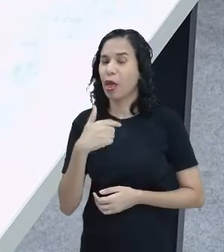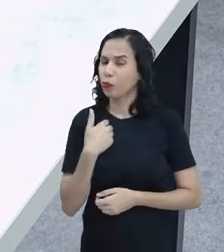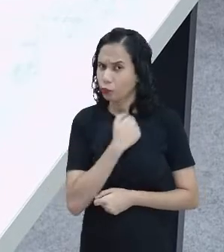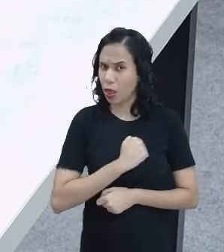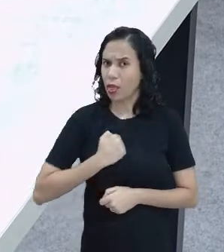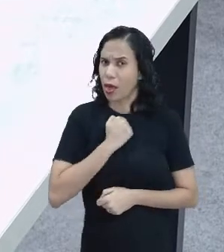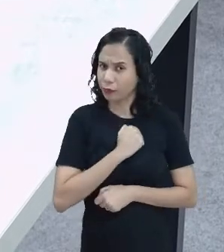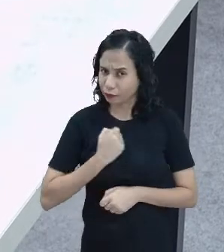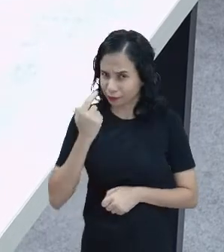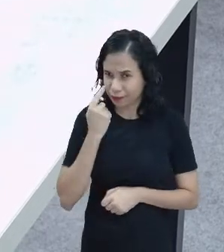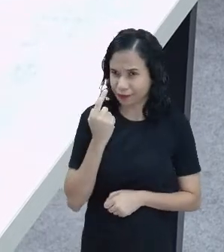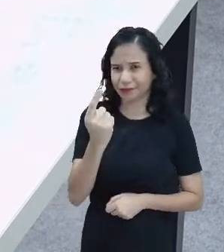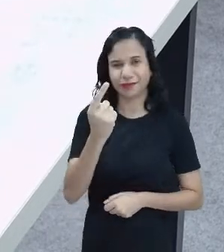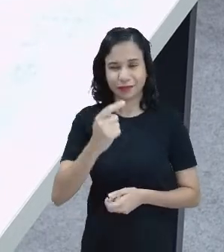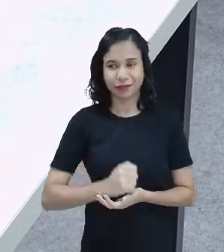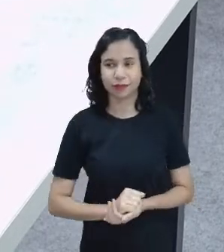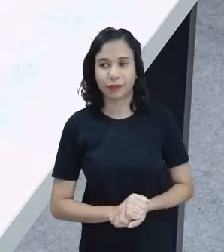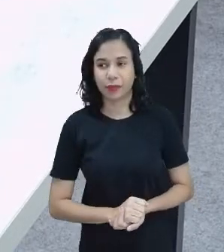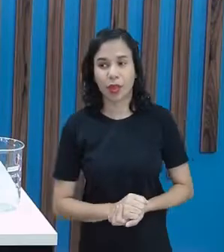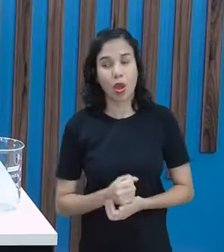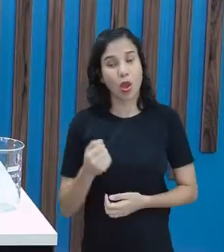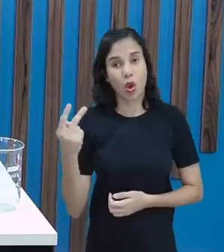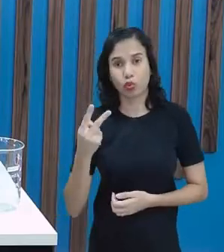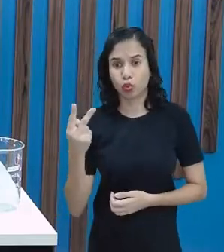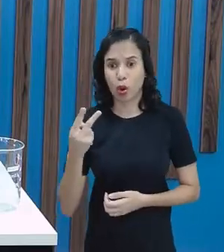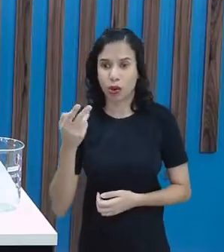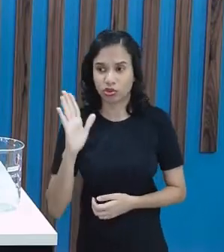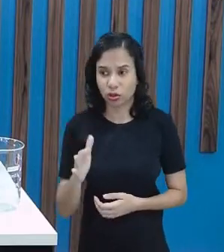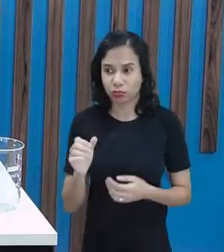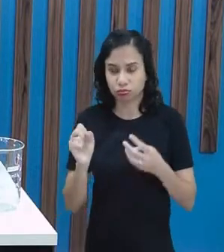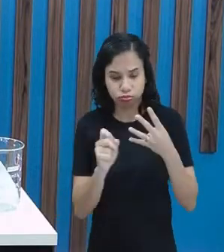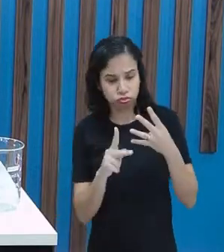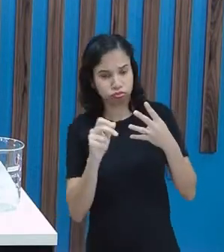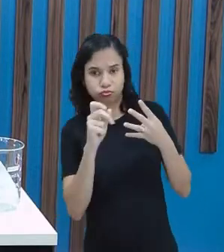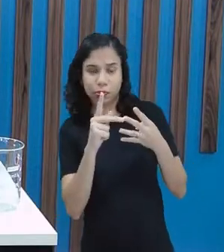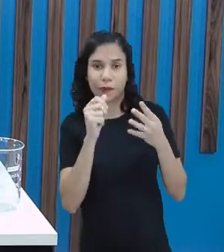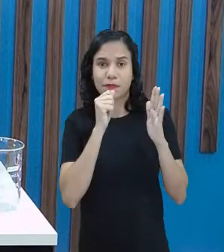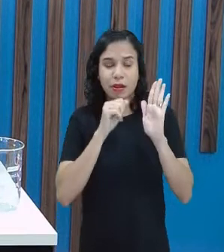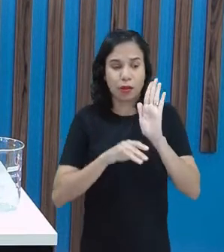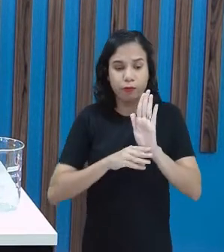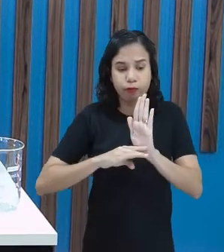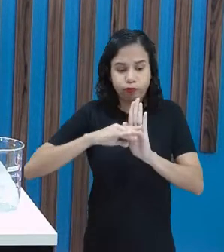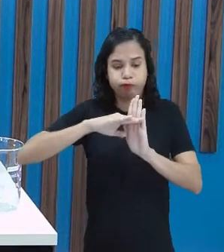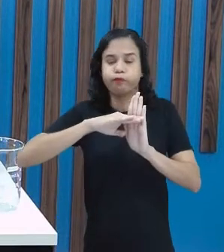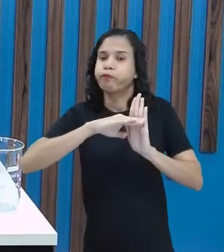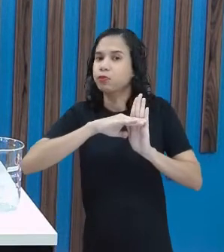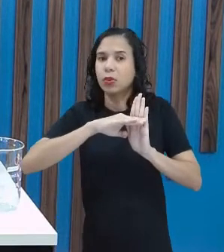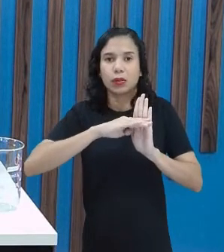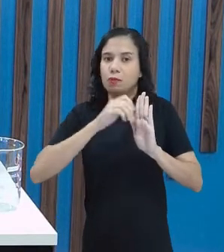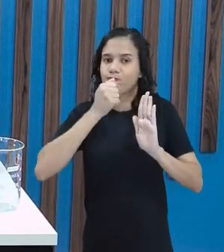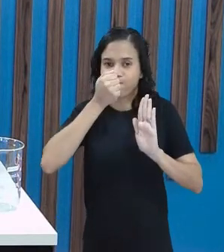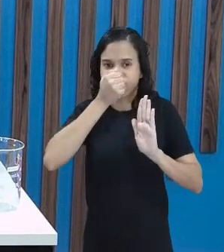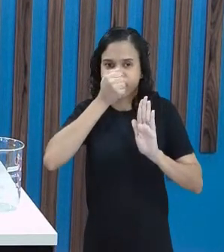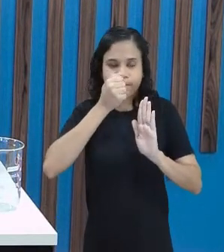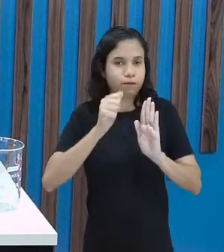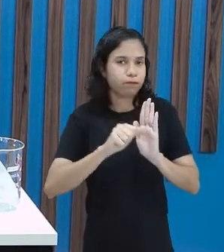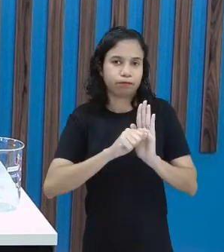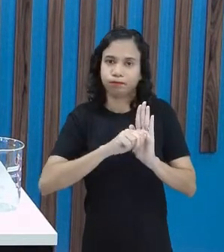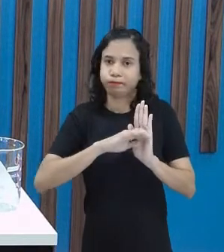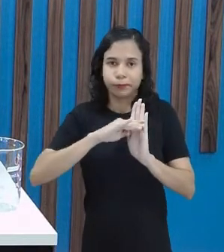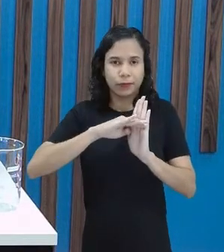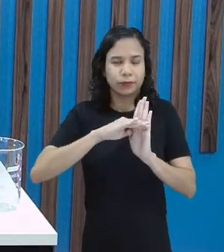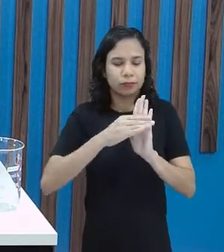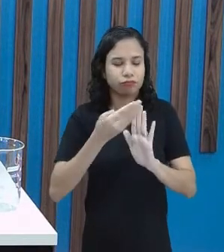sentindo a sua falta. Duas garrafinhas. Mas, olha aqui como está a nossa garrafa. Ela ainda não encheu.